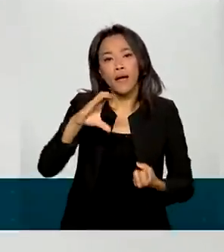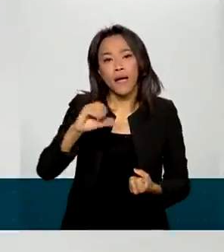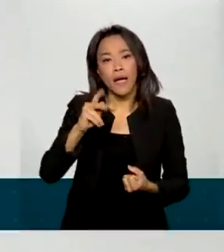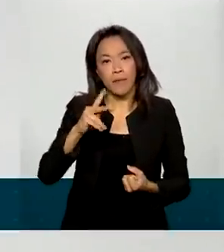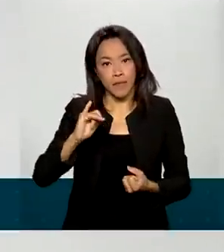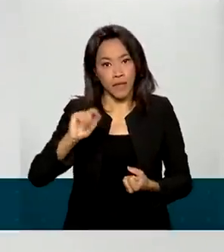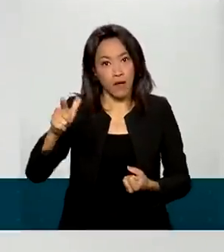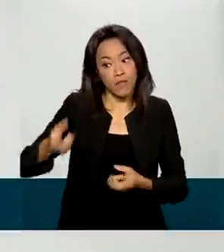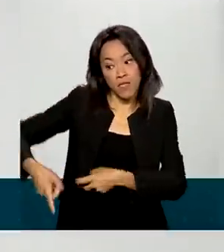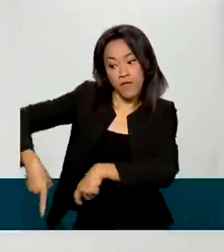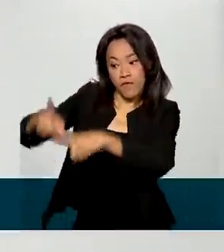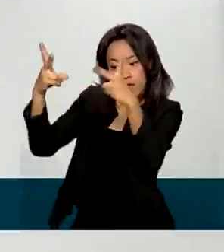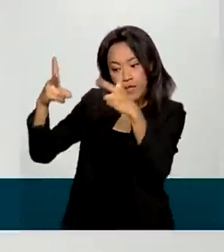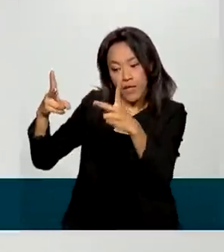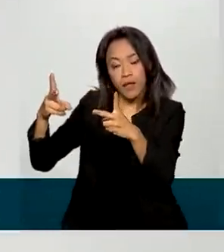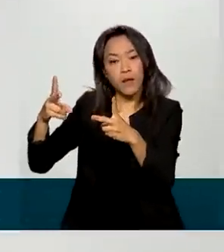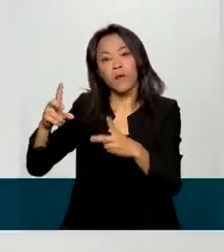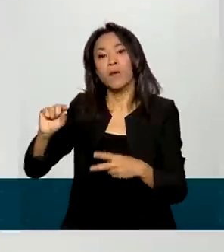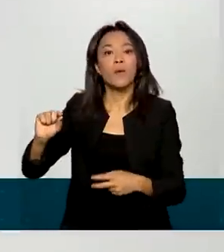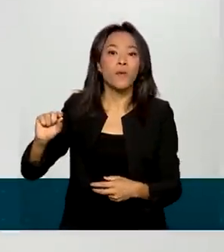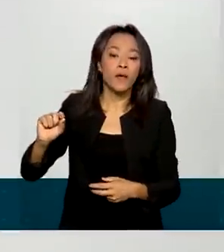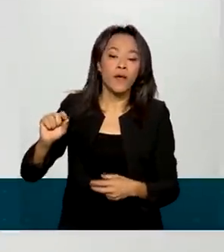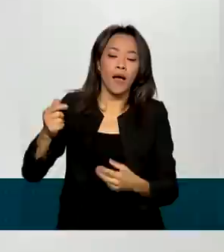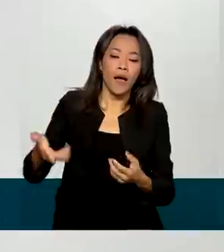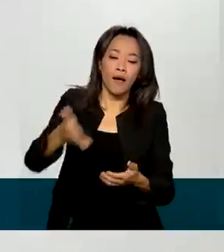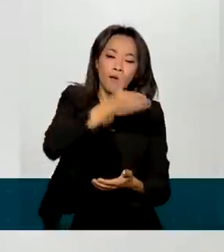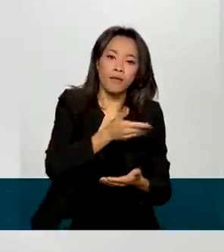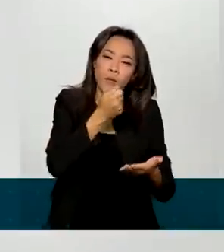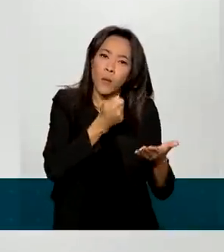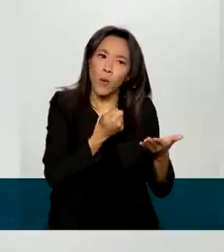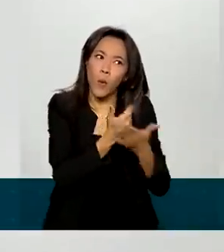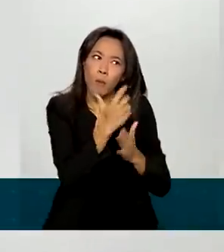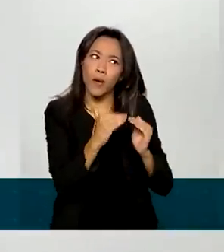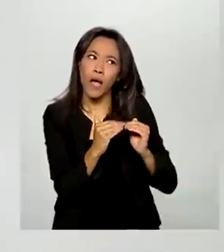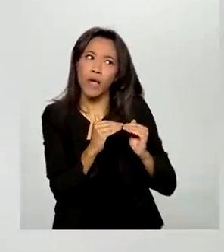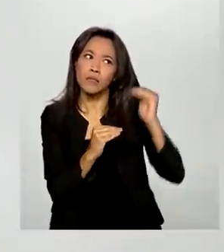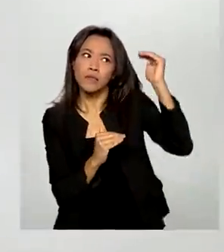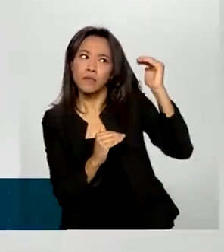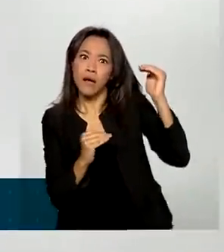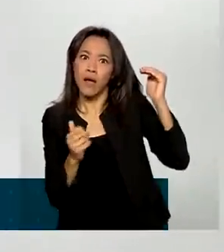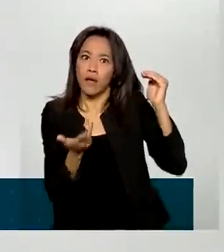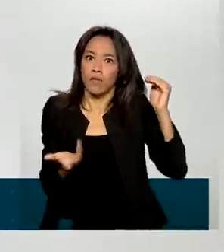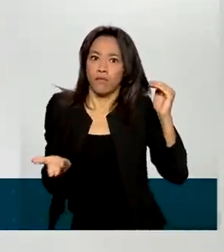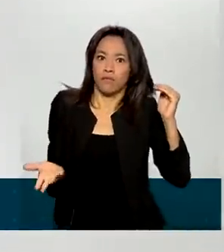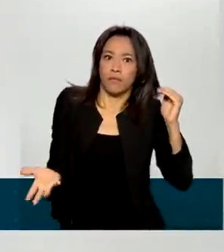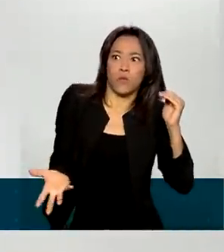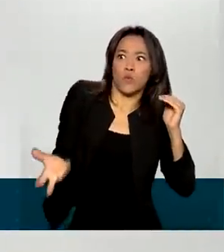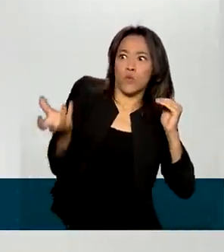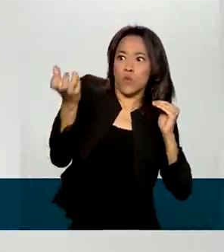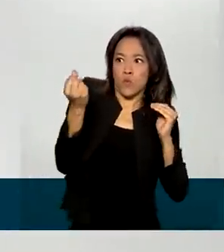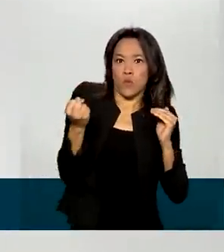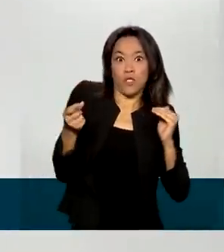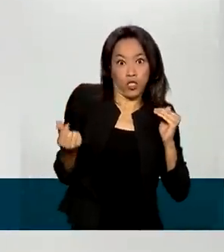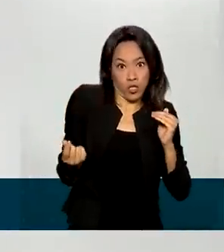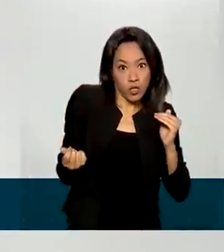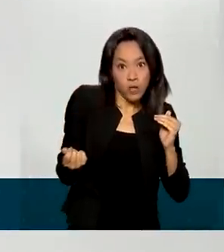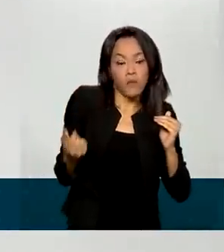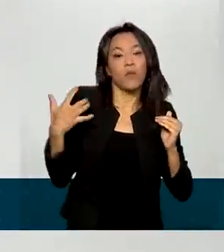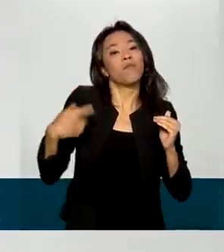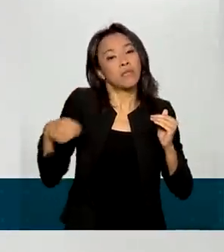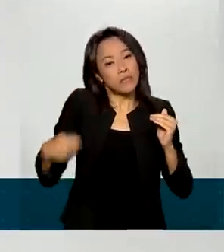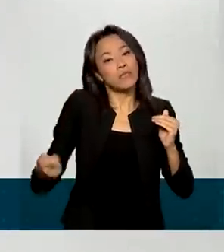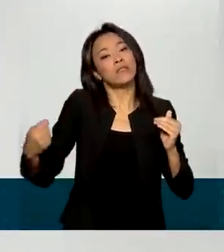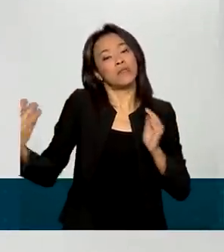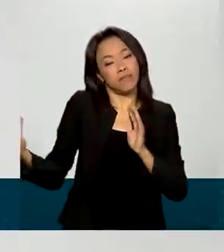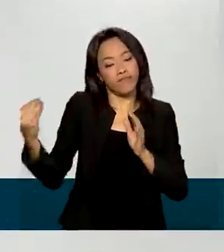algum bem num valor superior ao que você comprou. Então você tem que apurar ali um ganho de capital. Havendo o ganho de capital, você está obrigado a